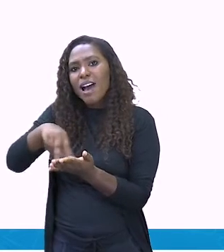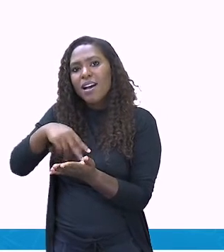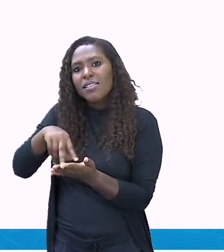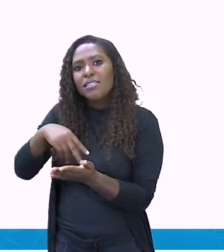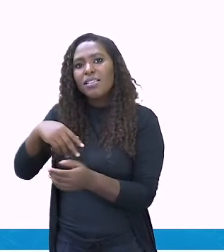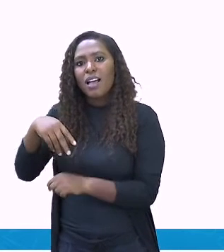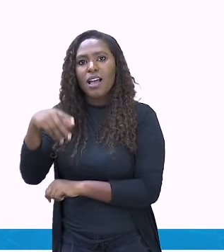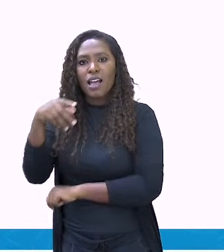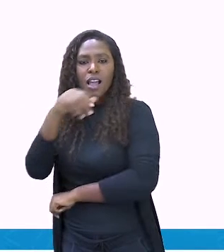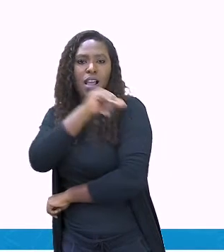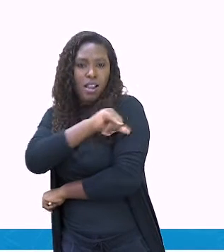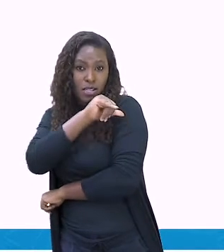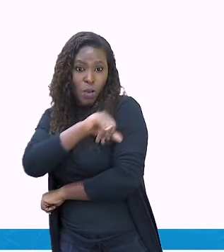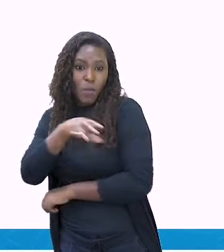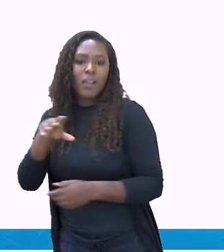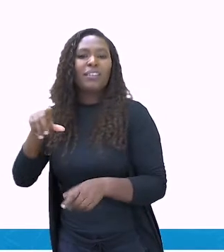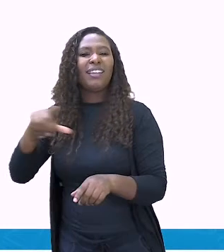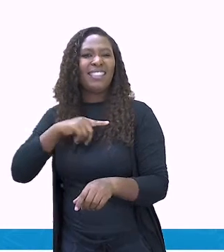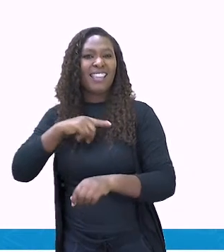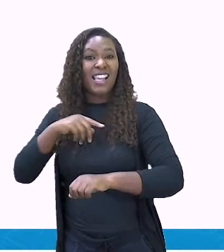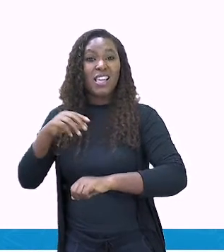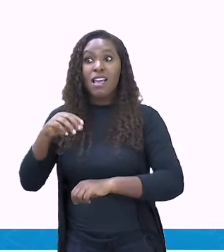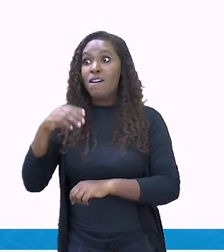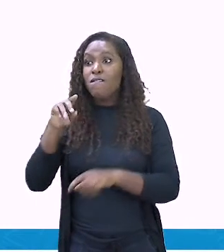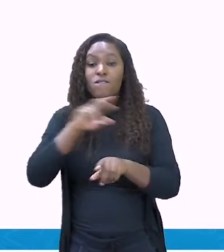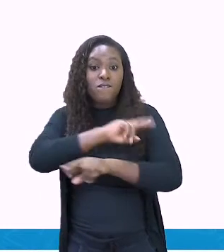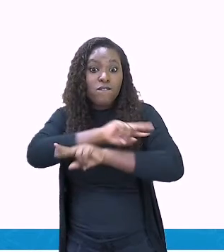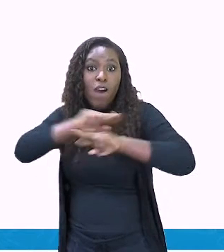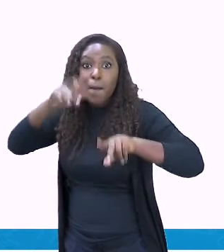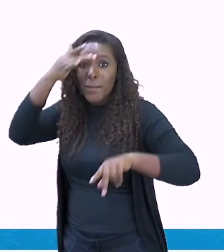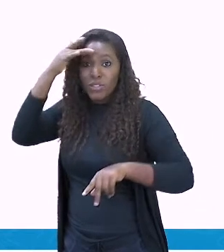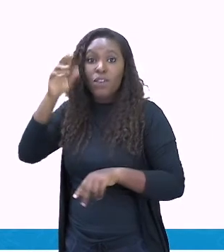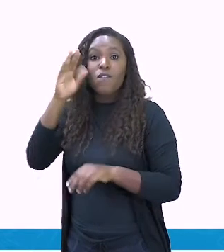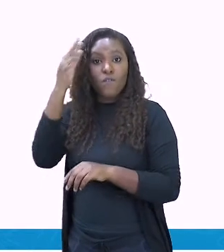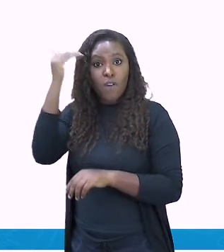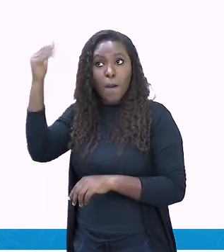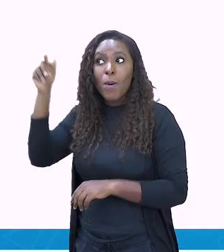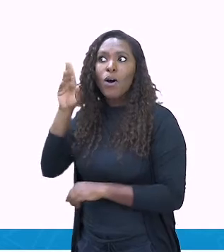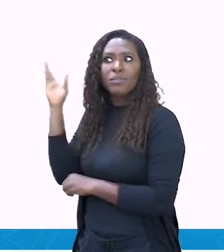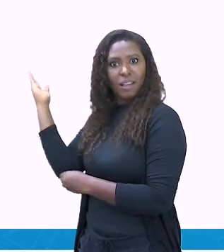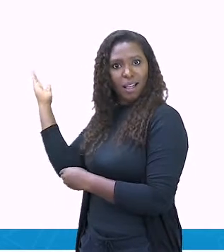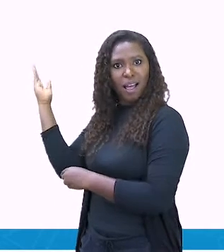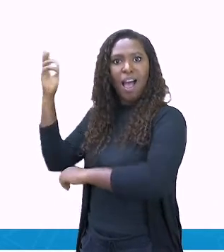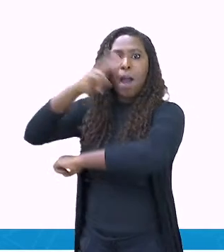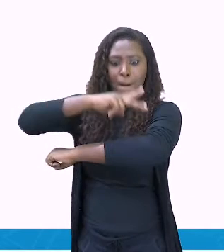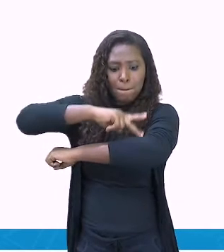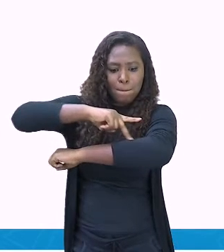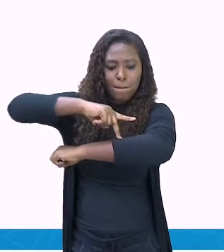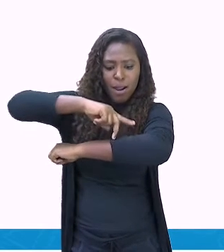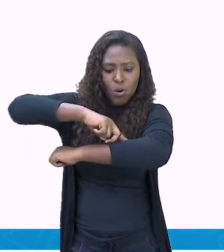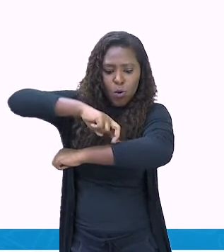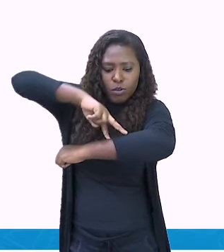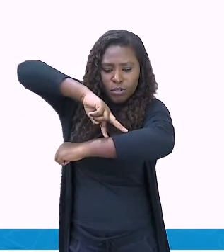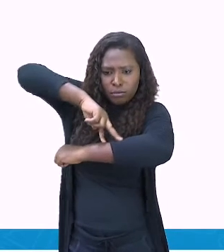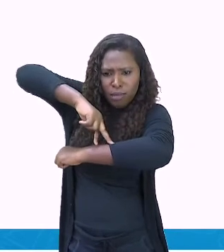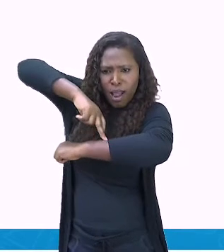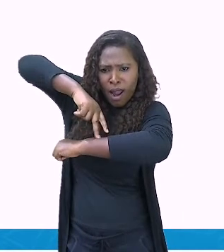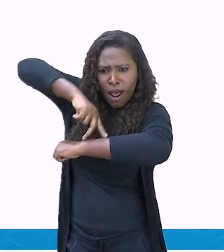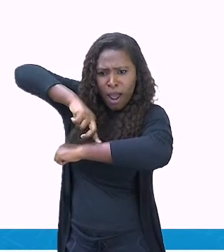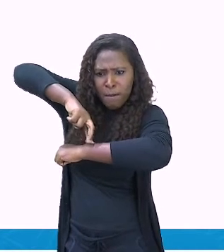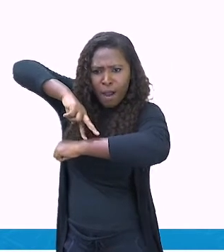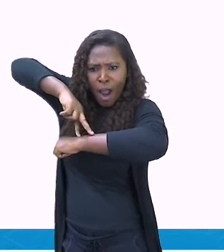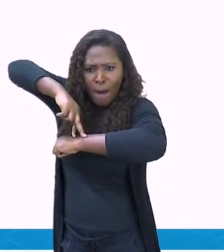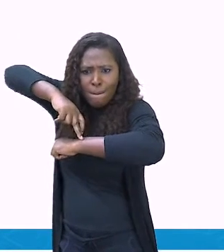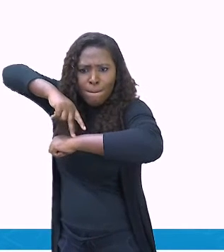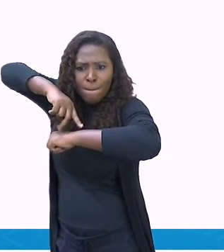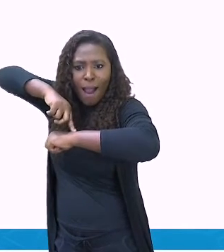Funk na Lata, entre outros. Então, nós estamos falando aí sobre hip-hop, que